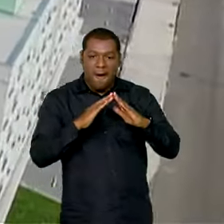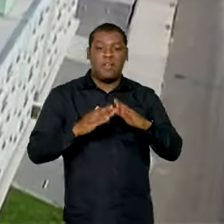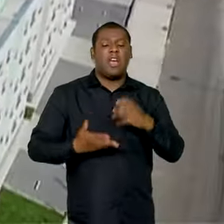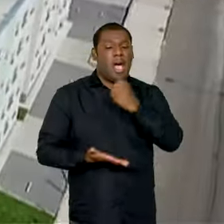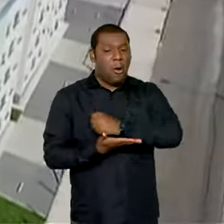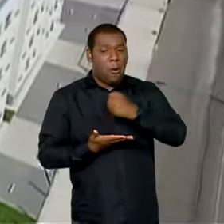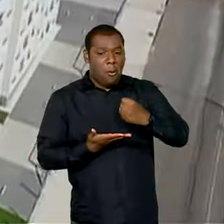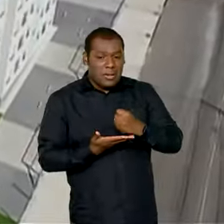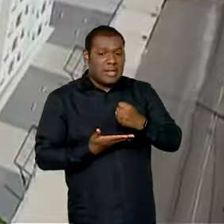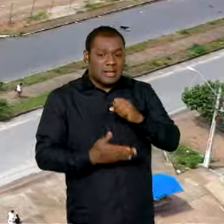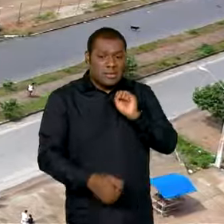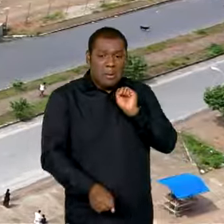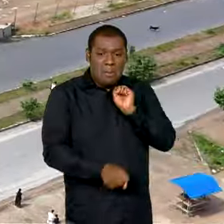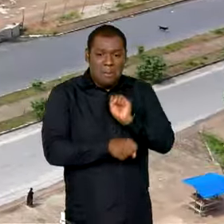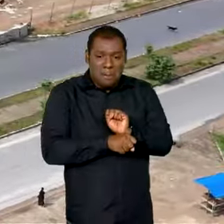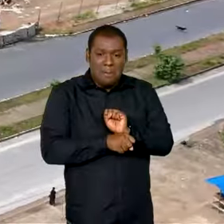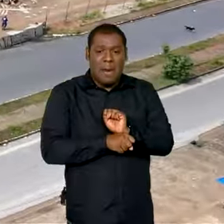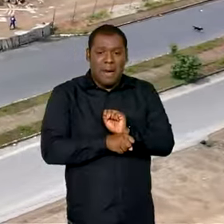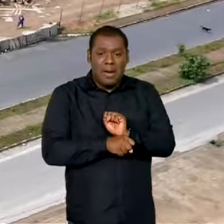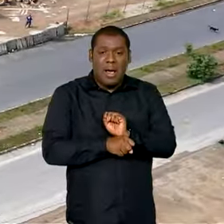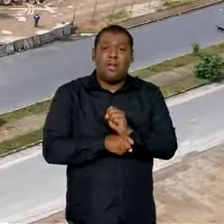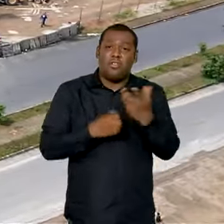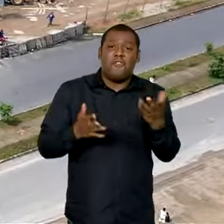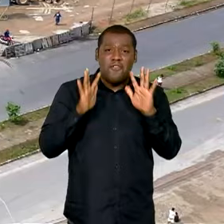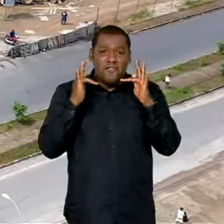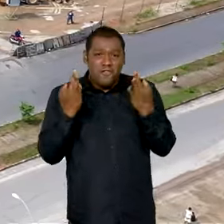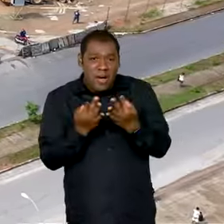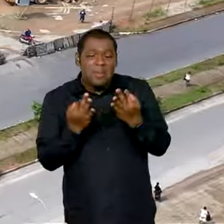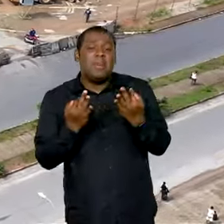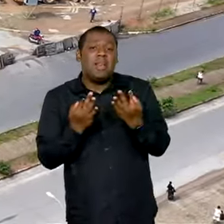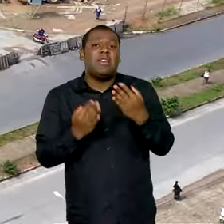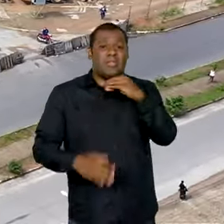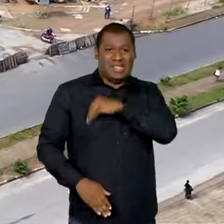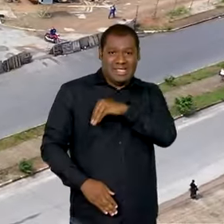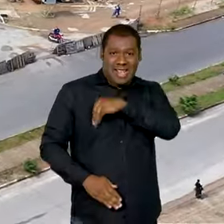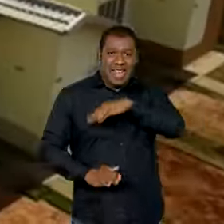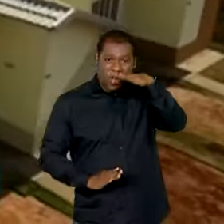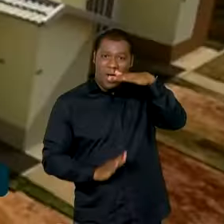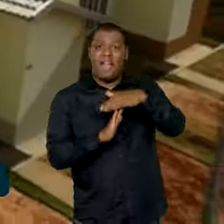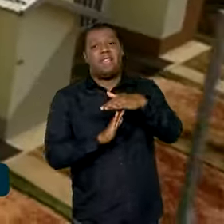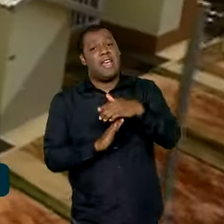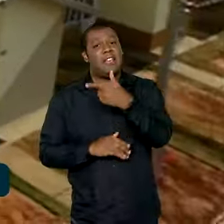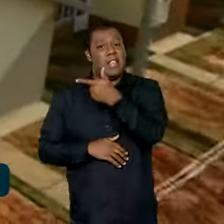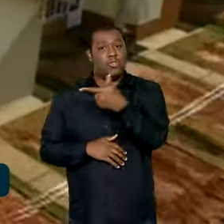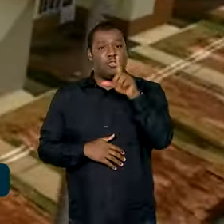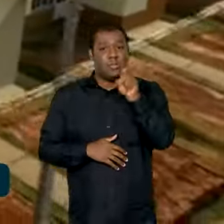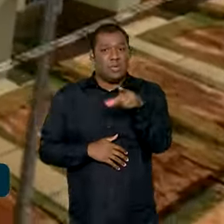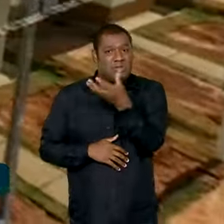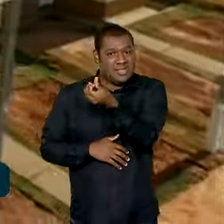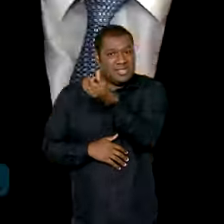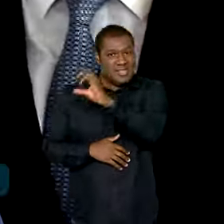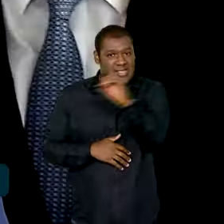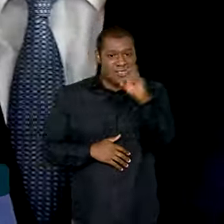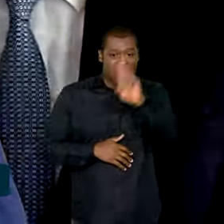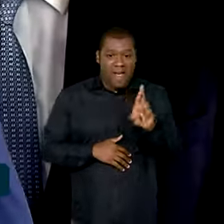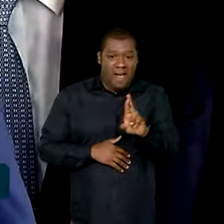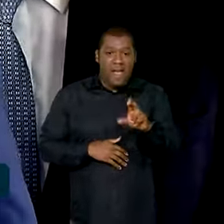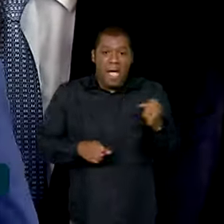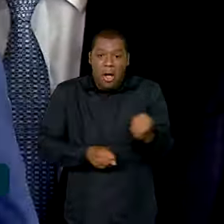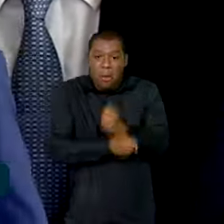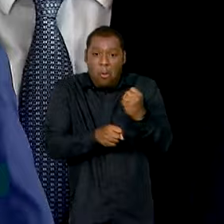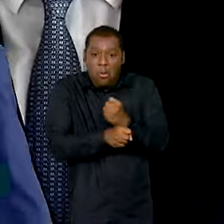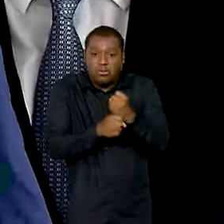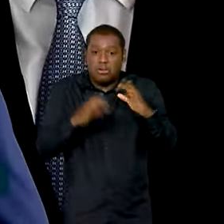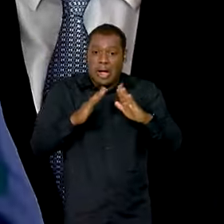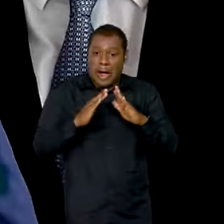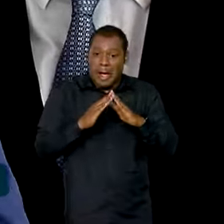contratos da faixa 1, aquela que inclui famílias com renda mensal de até R$ 2.640,00, há cinco anos. Esse projeto